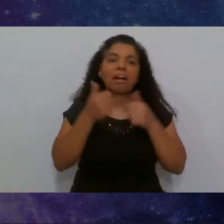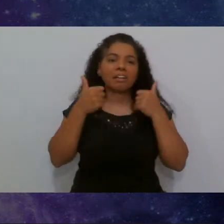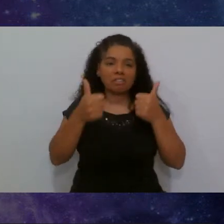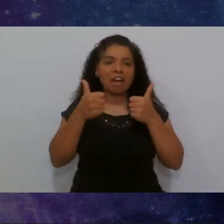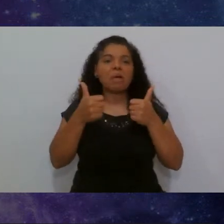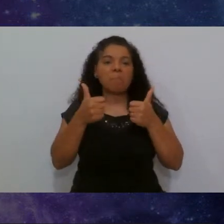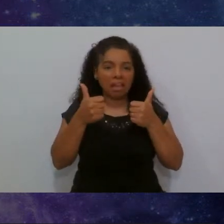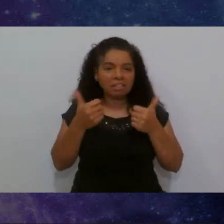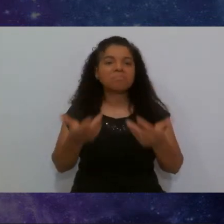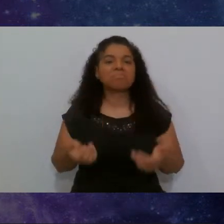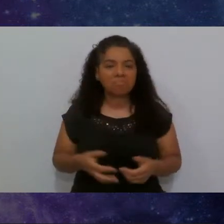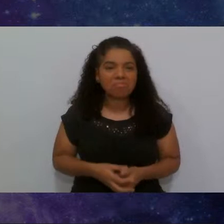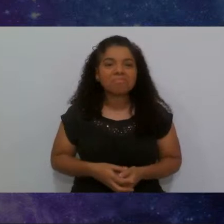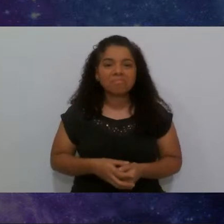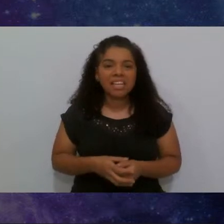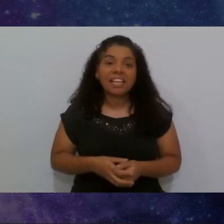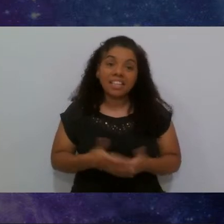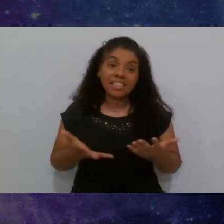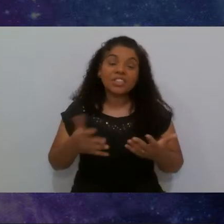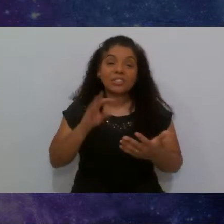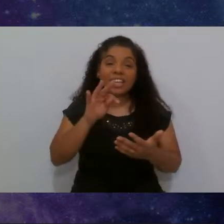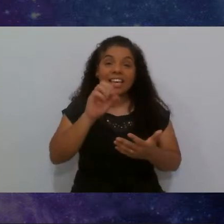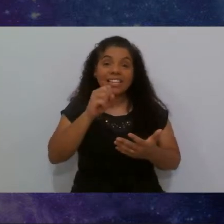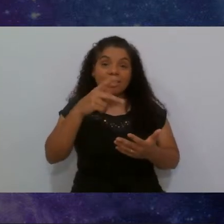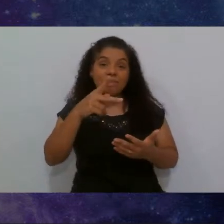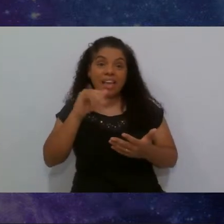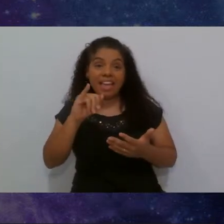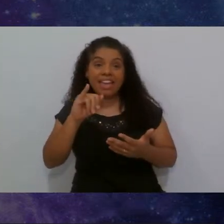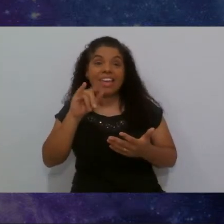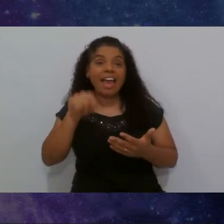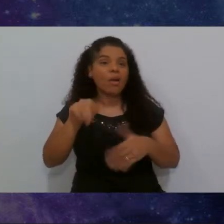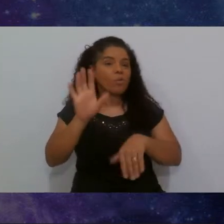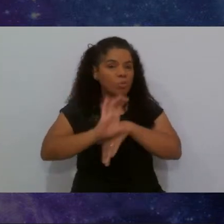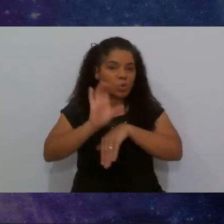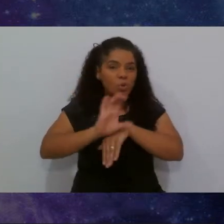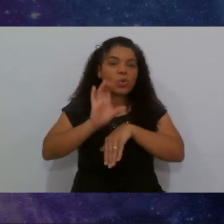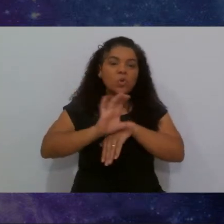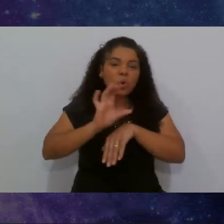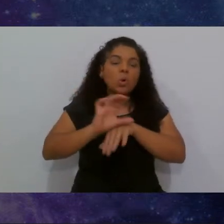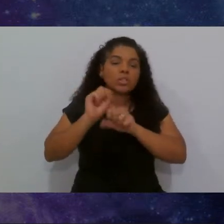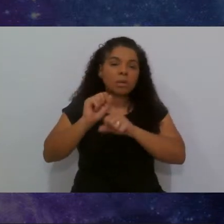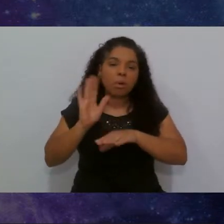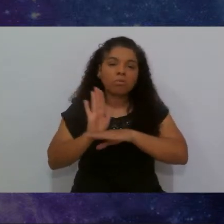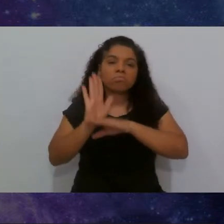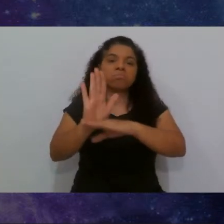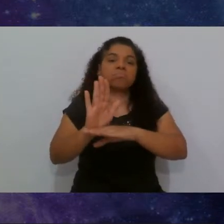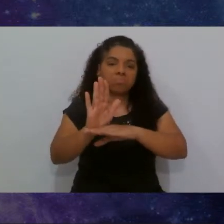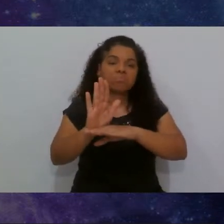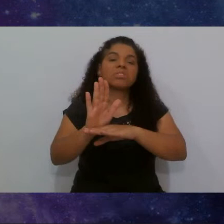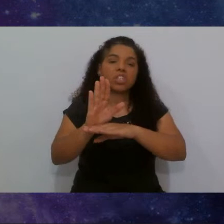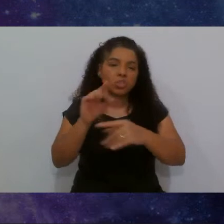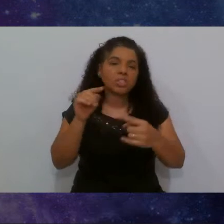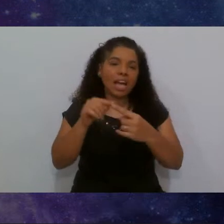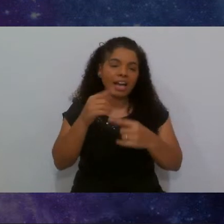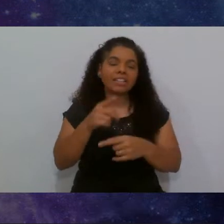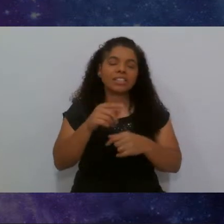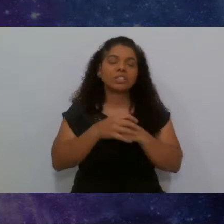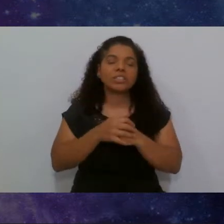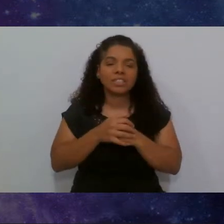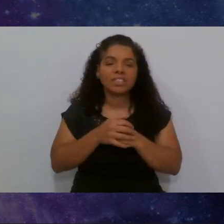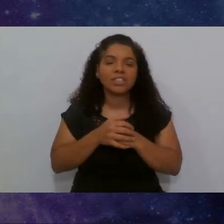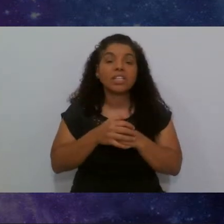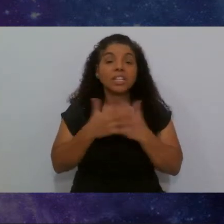e o TSPI é um curso aí que pode te ajudar nesse sentido e